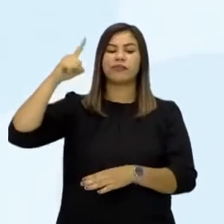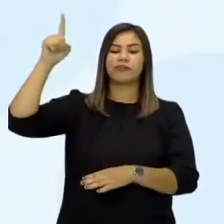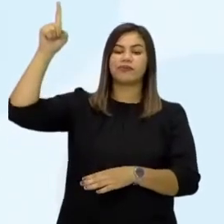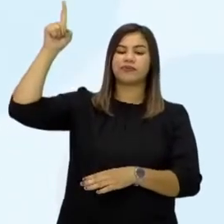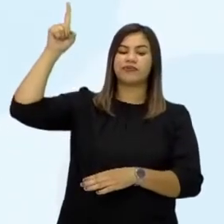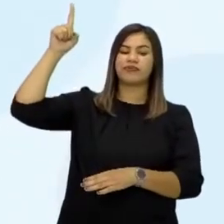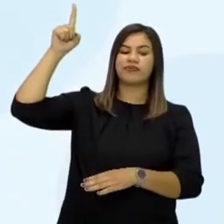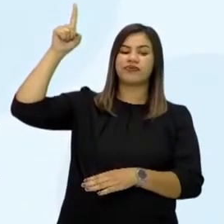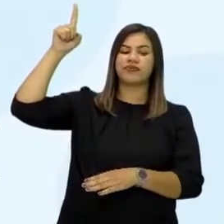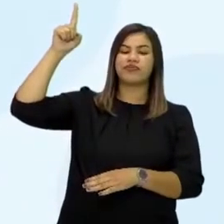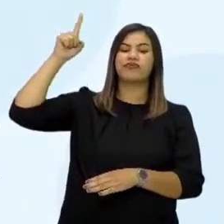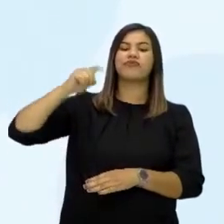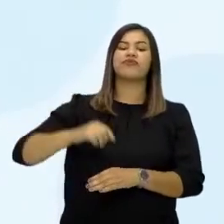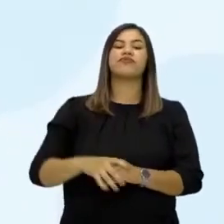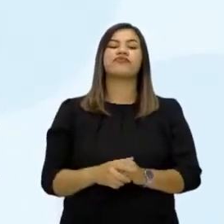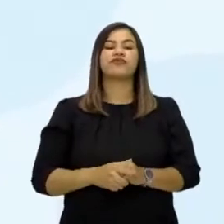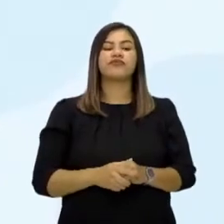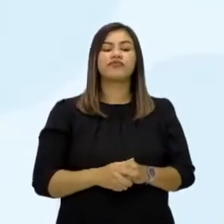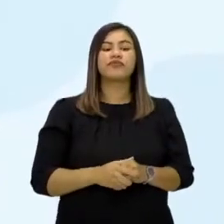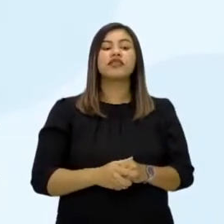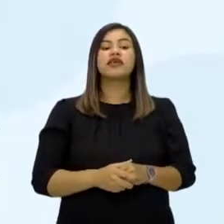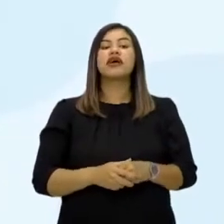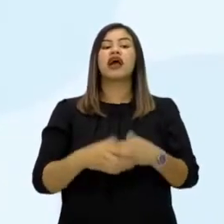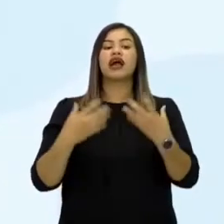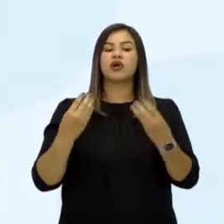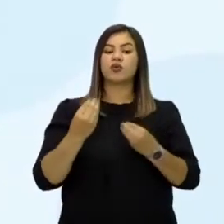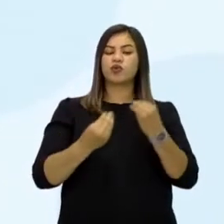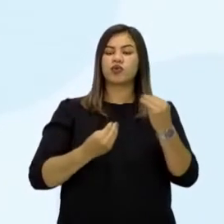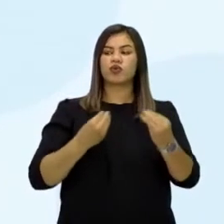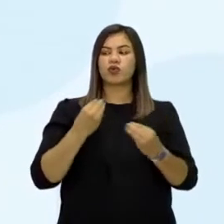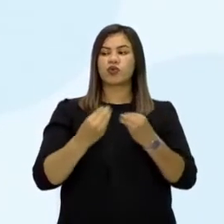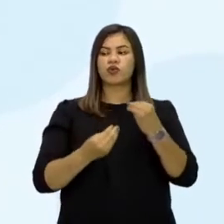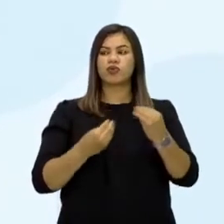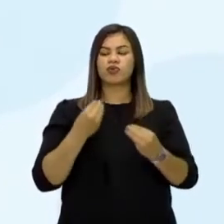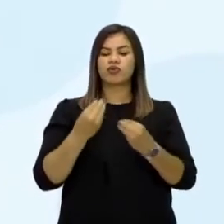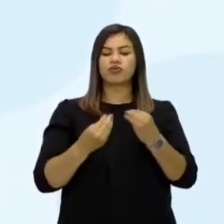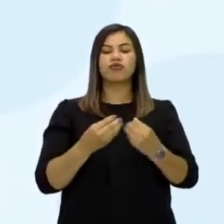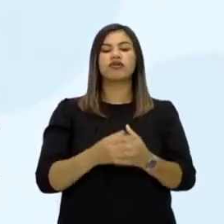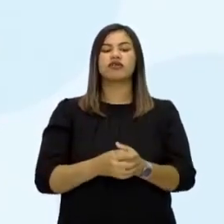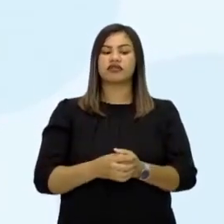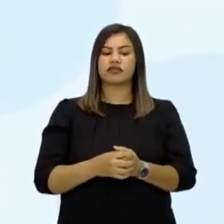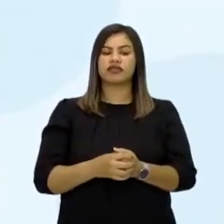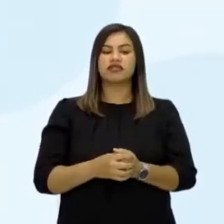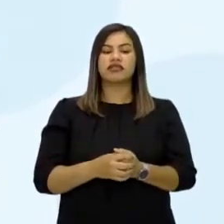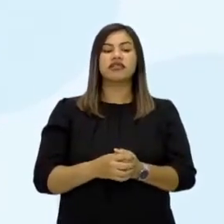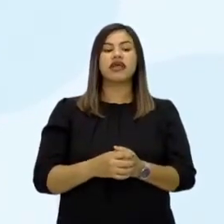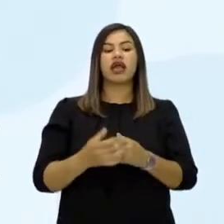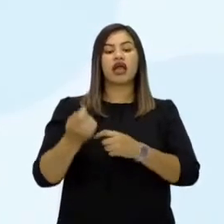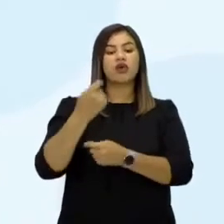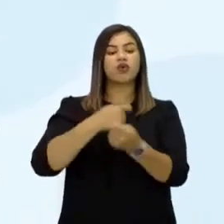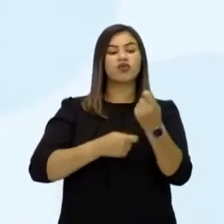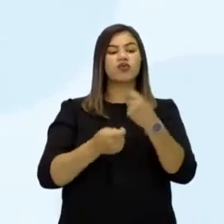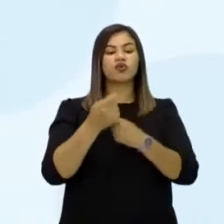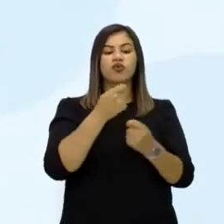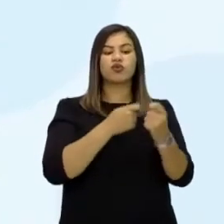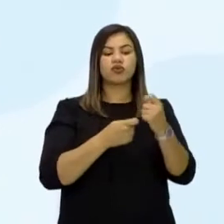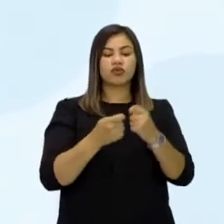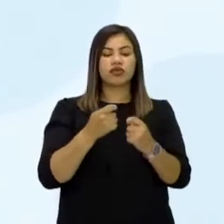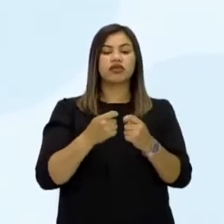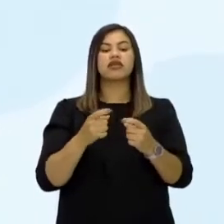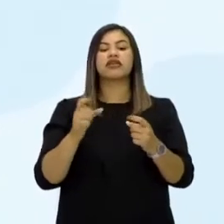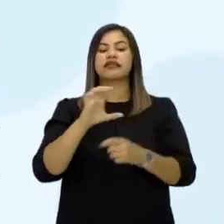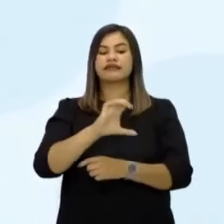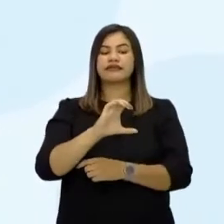França, Itália, Luxemburgo e Países Baixos. Aí assinam dois tratados, a Comunidade Econômica Europeia e